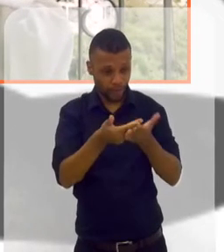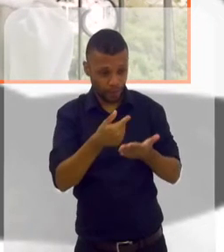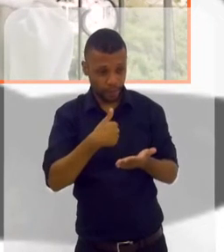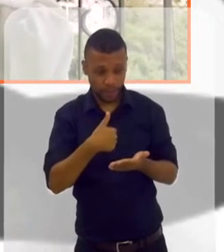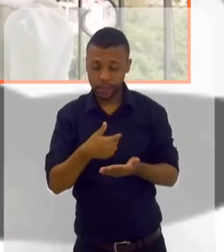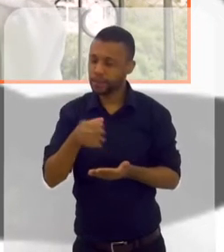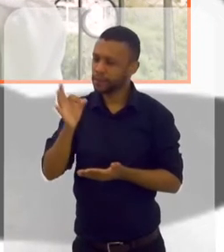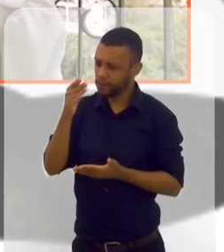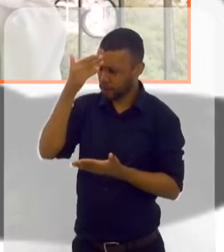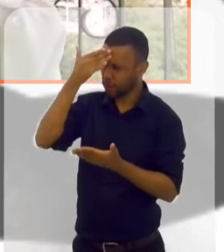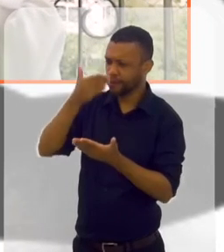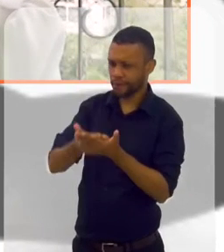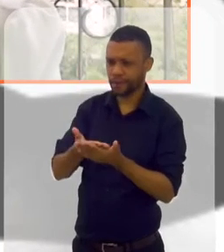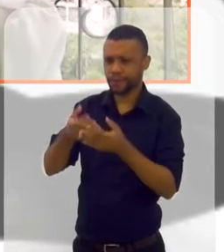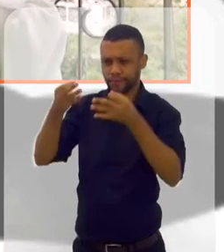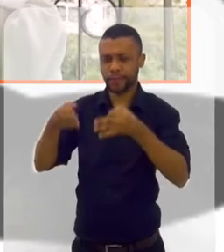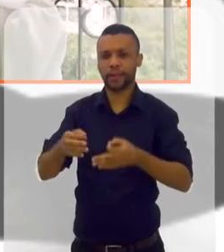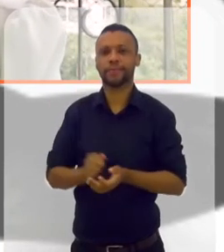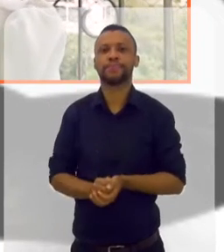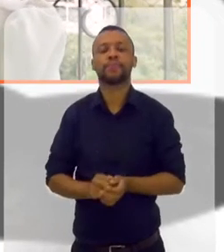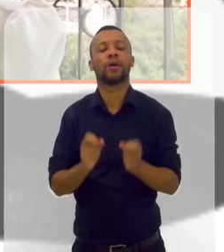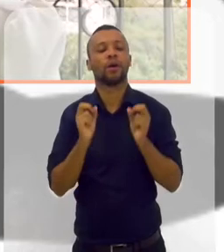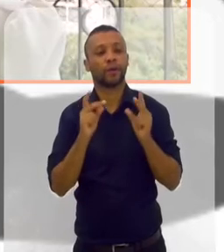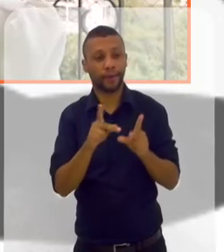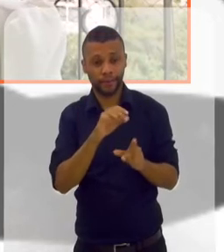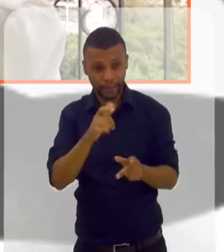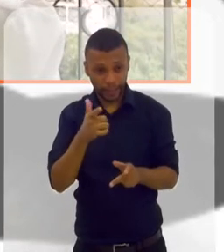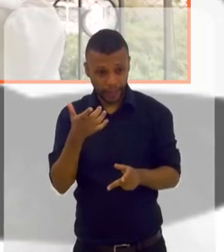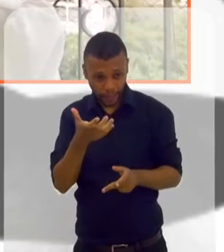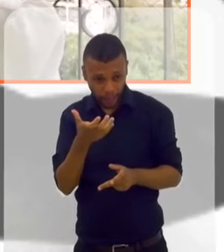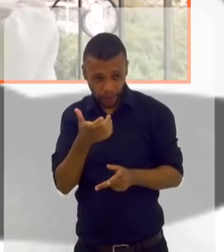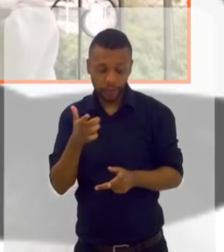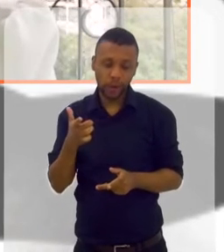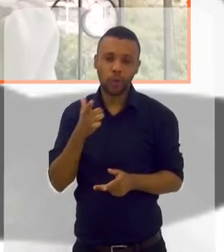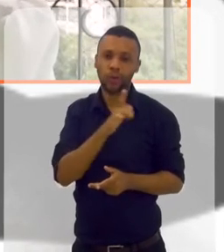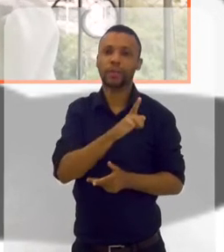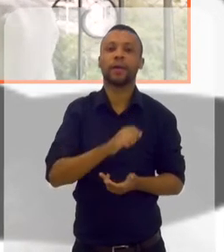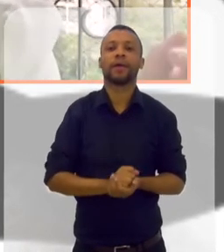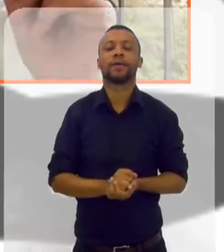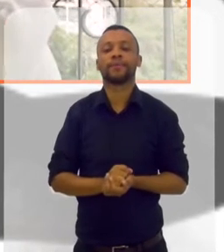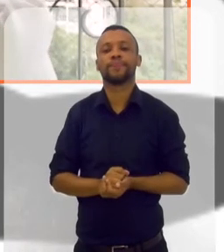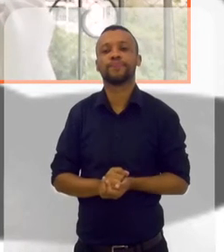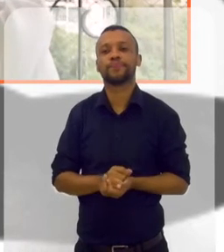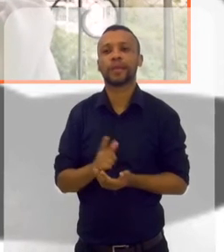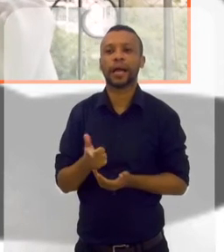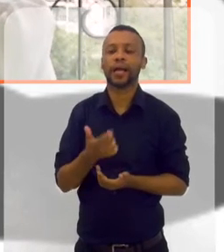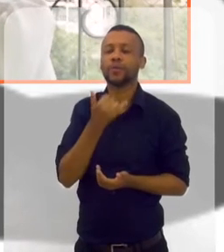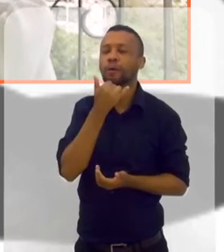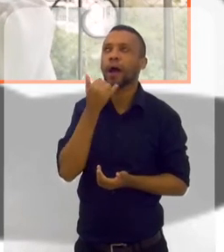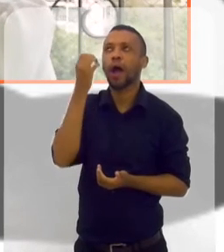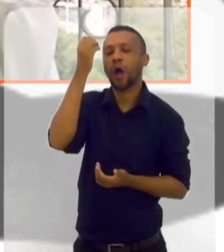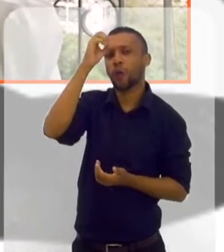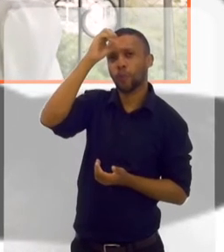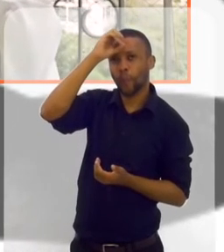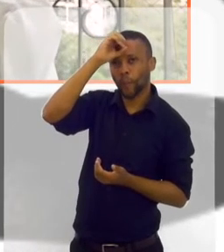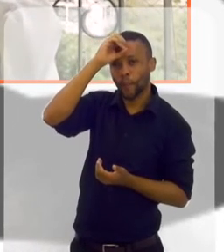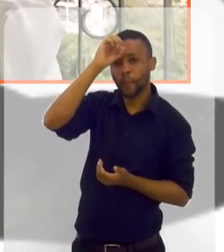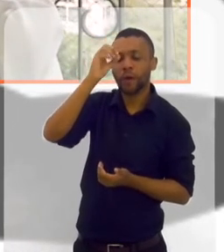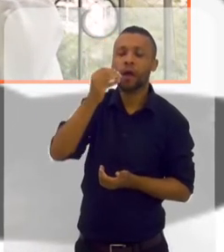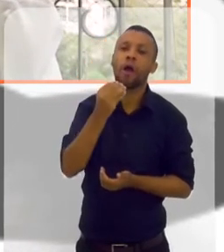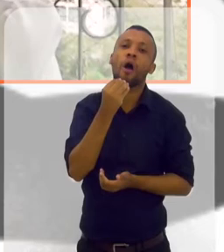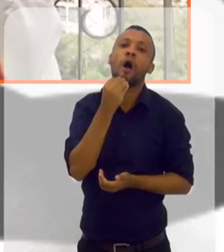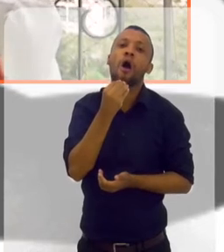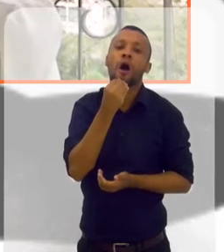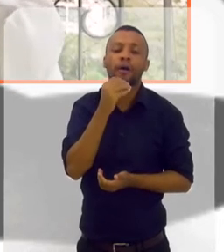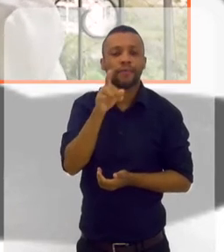Você confia em mim? Muito. Então tá bom. Se você quer, você consegue. Então vamos supor que você fala, ah, eu não sei. Claro